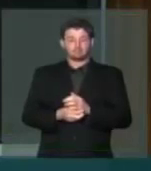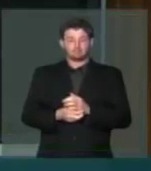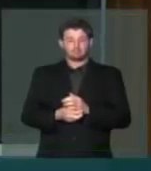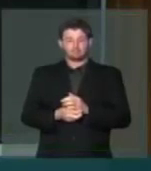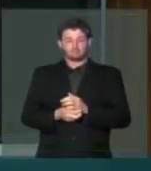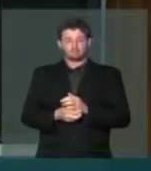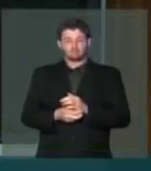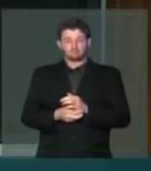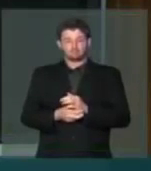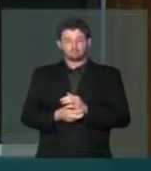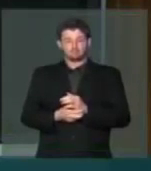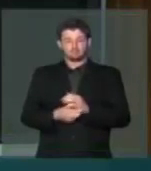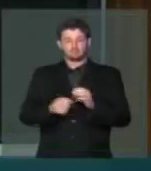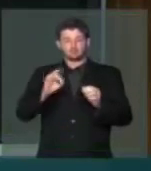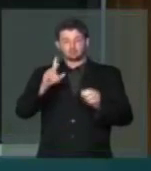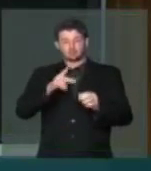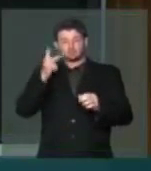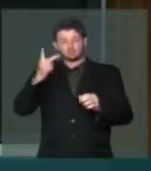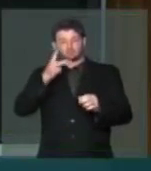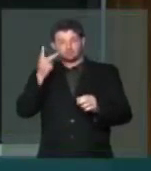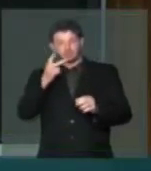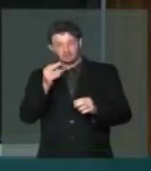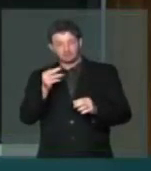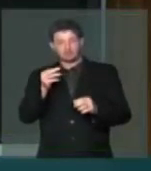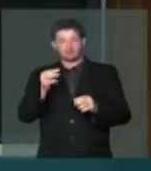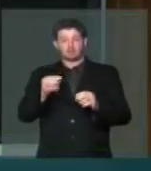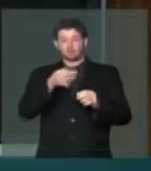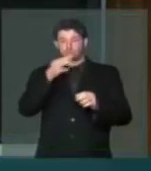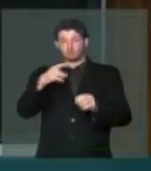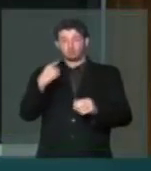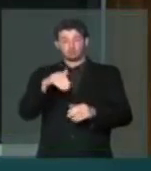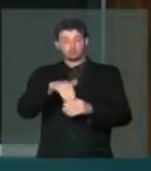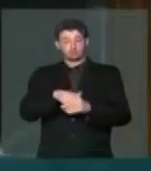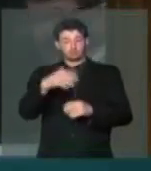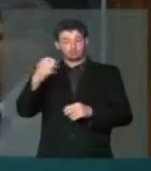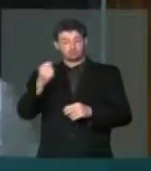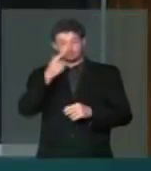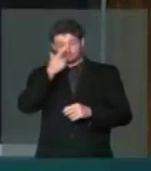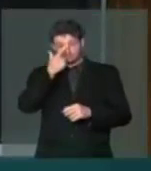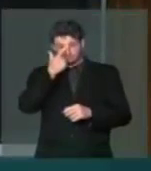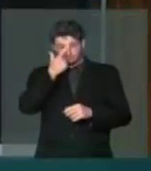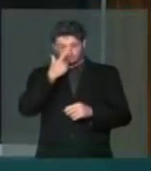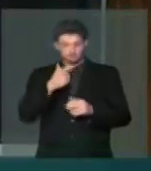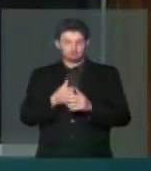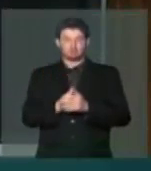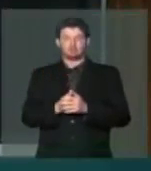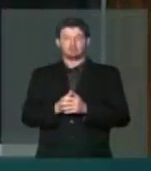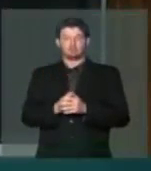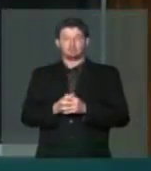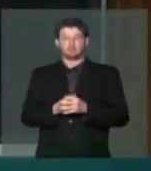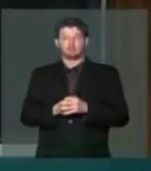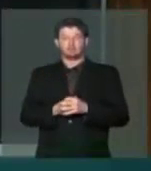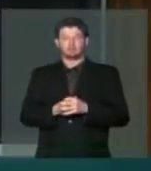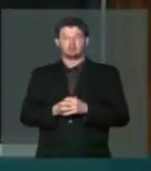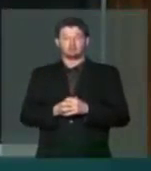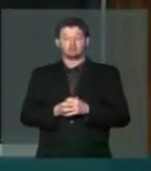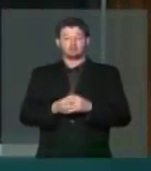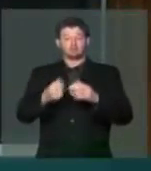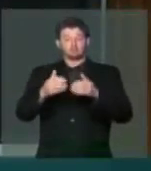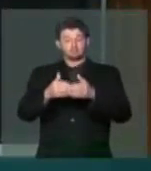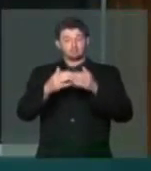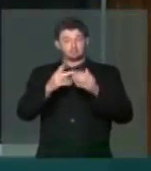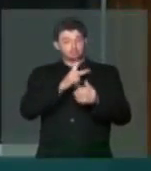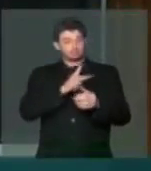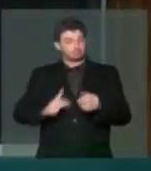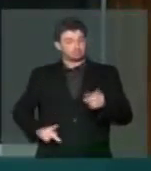só para marcar o discurso, o posicionamento, vamos votar. A minha fala aqui também é para pedir ao presidente